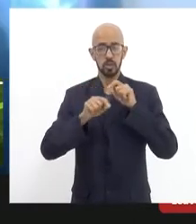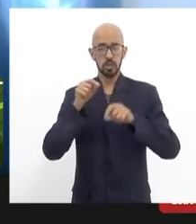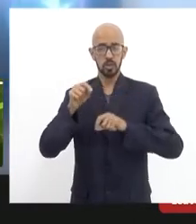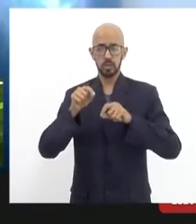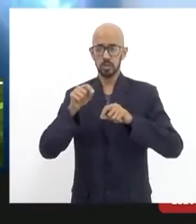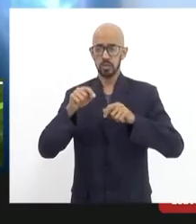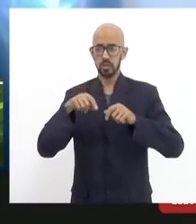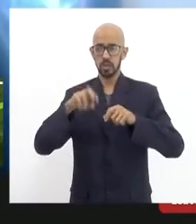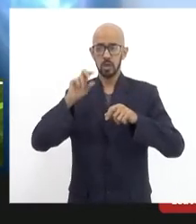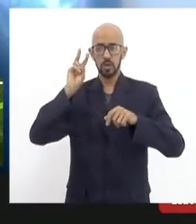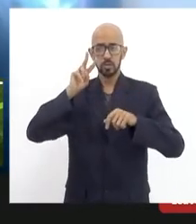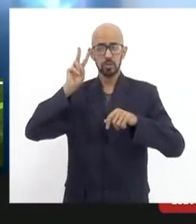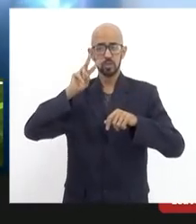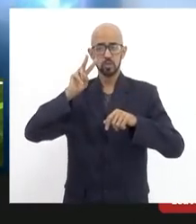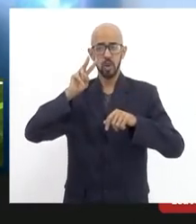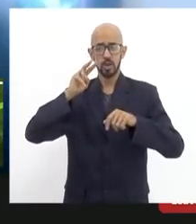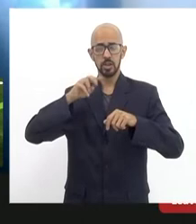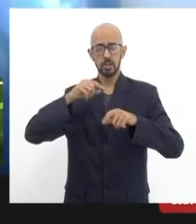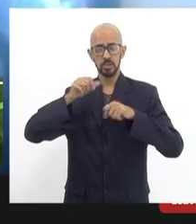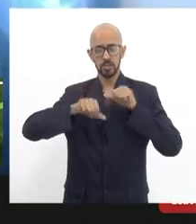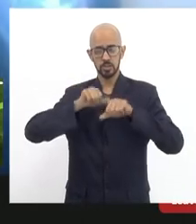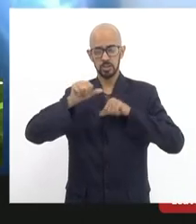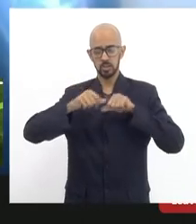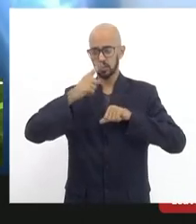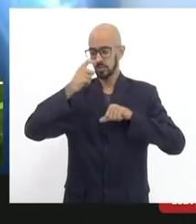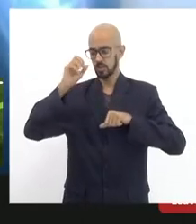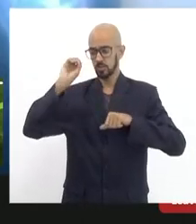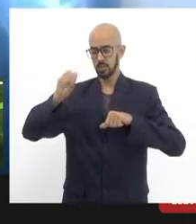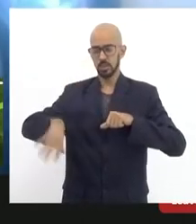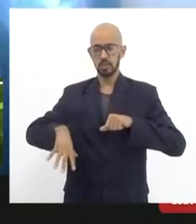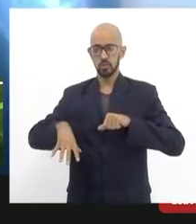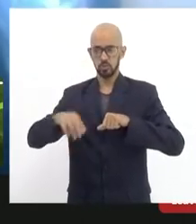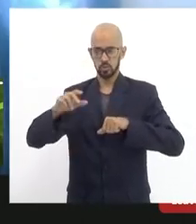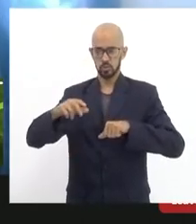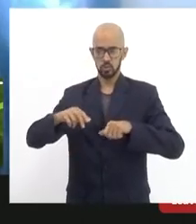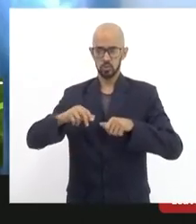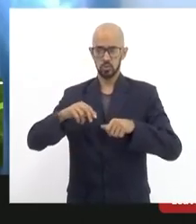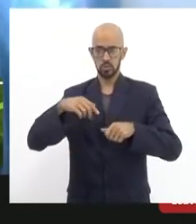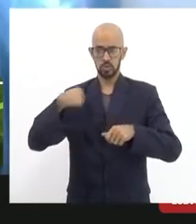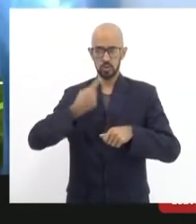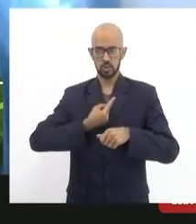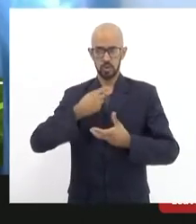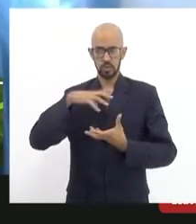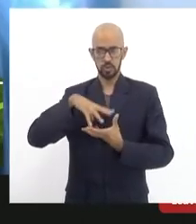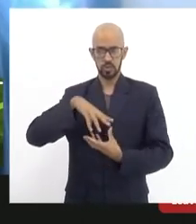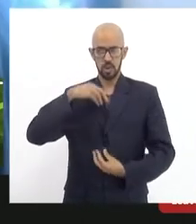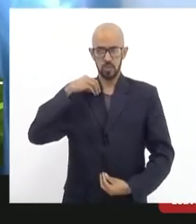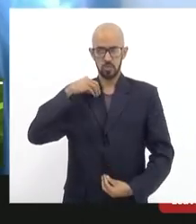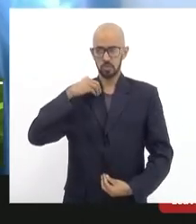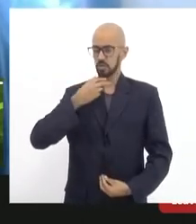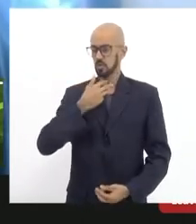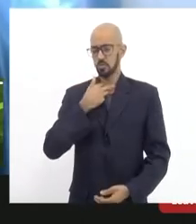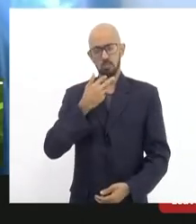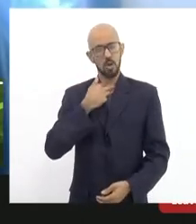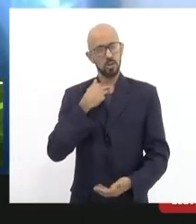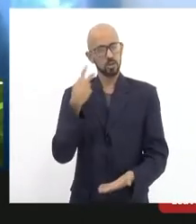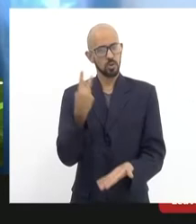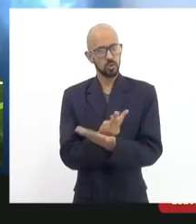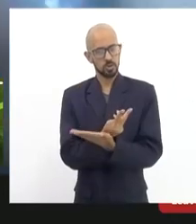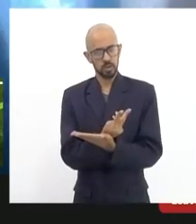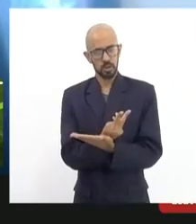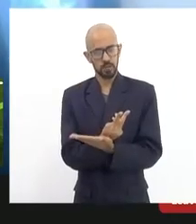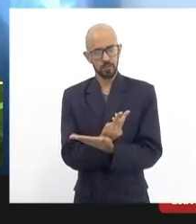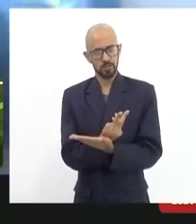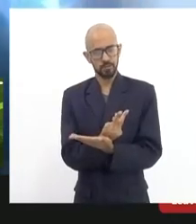vire xepa nas feiras da privatização das nossas almas isso não pode acontecer de forma alguma bem